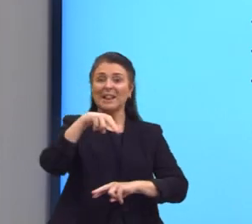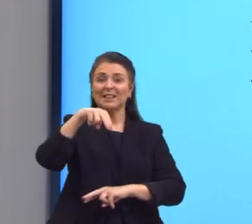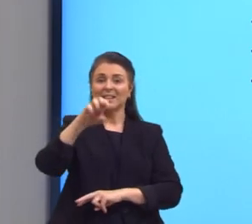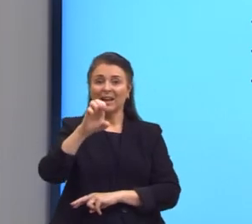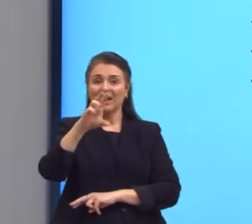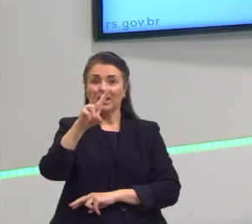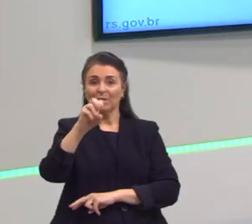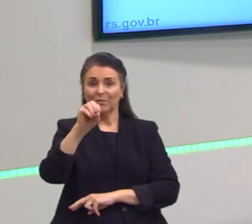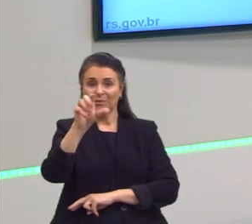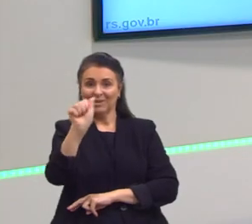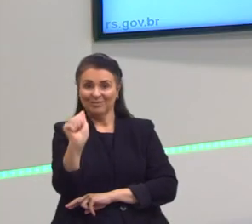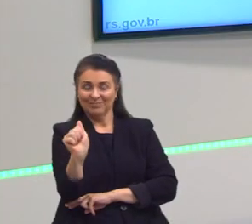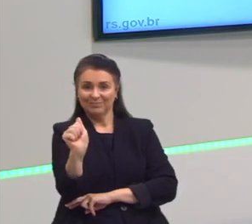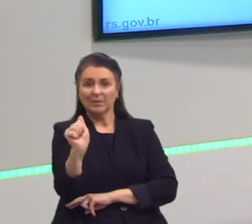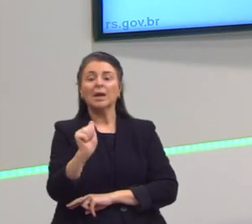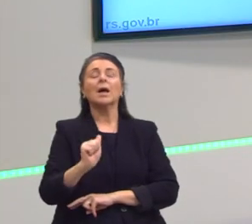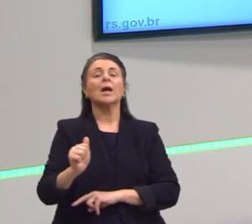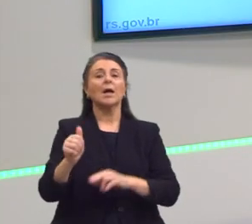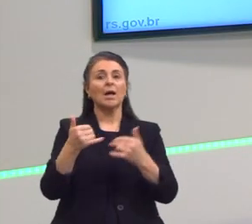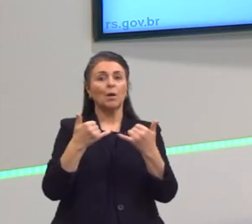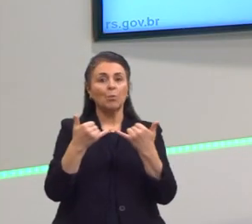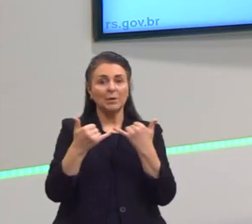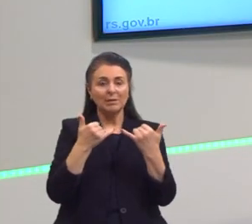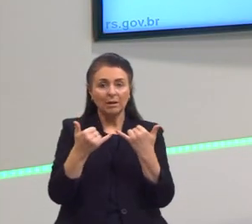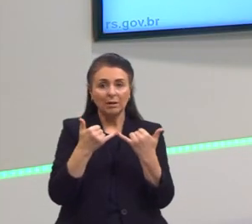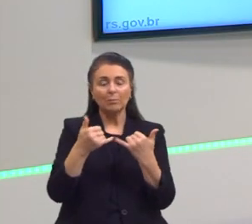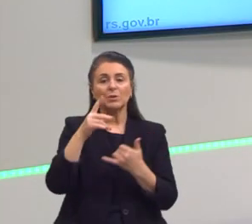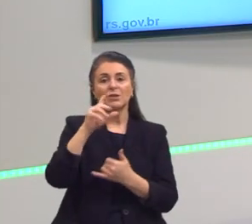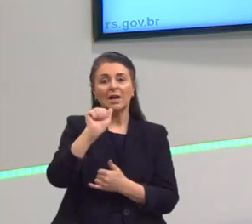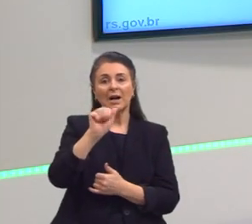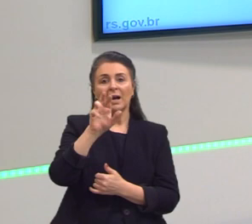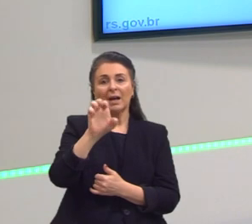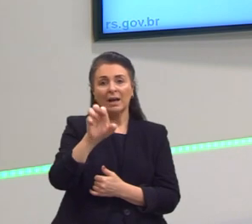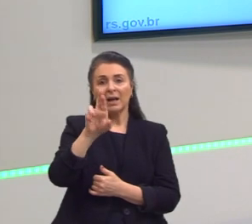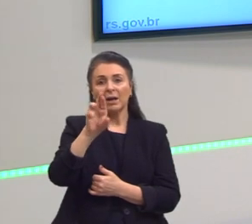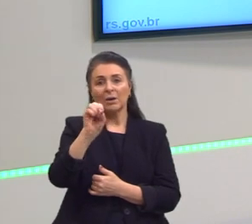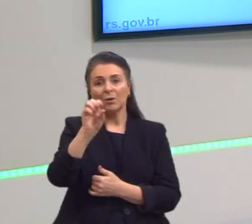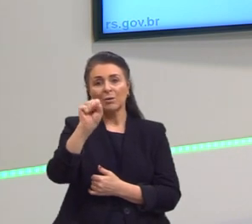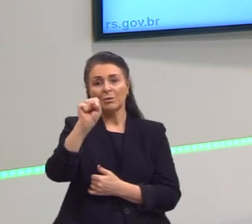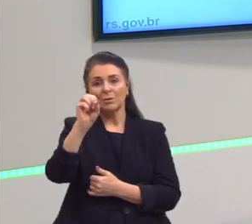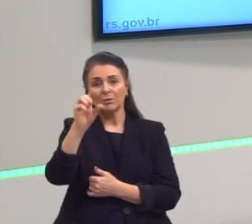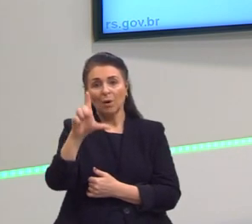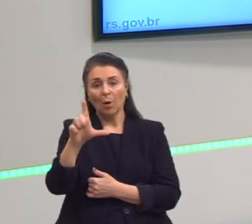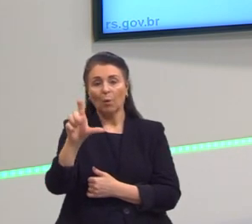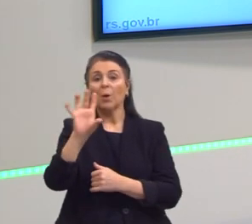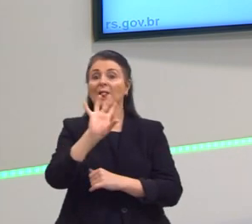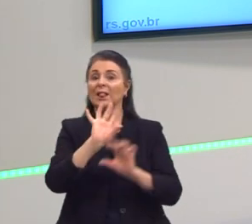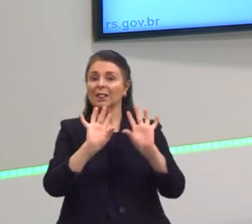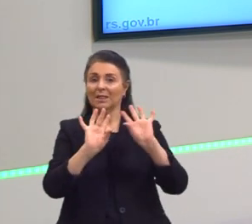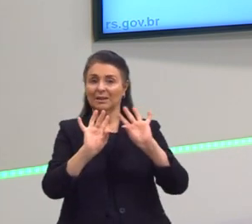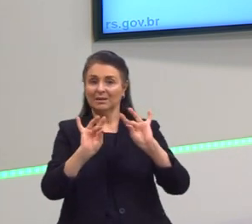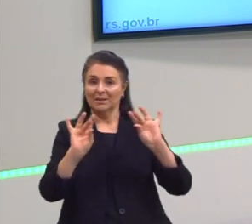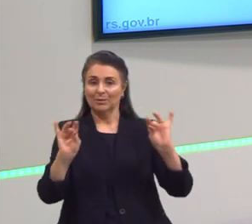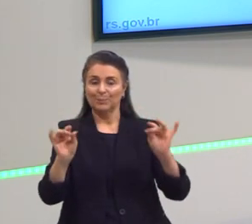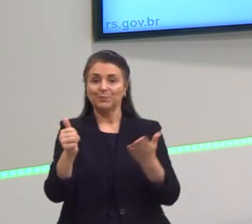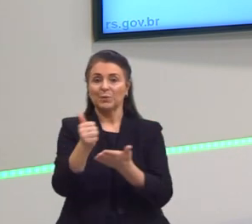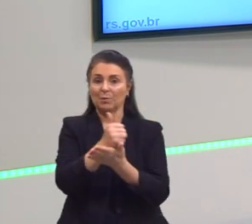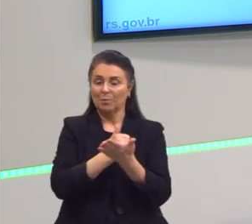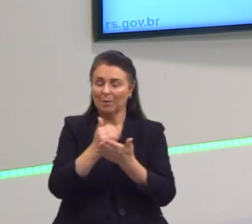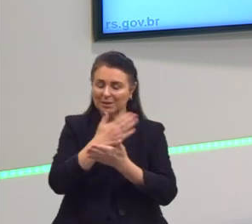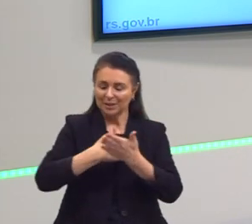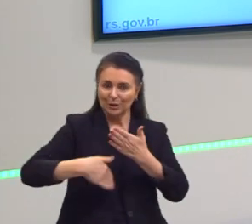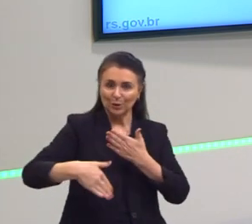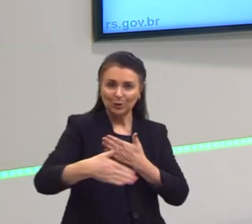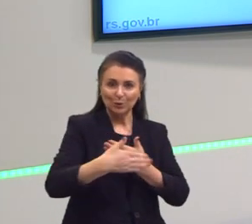é um exemplo de aerossol líquido. Ok? Baseado em tudo isso,